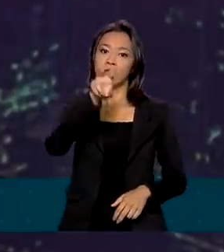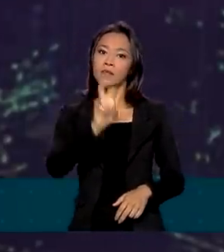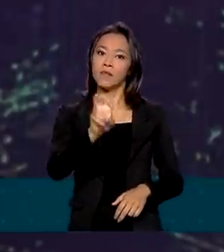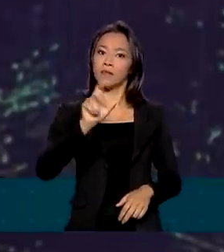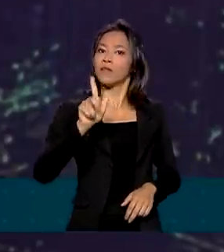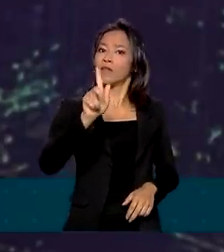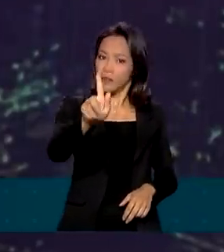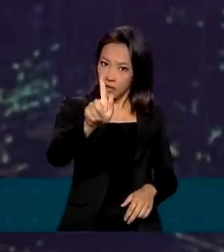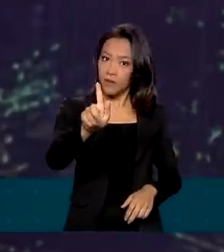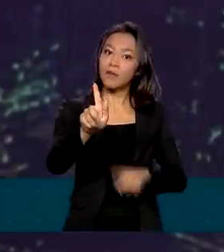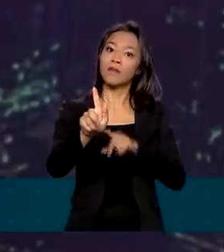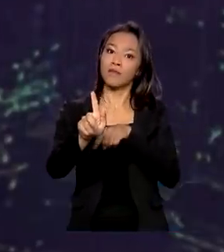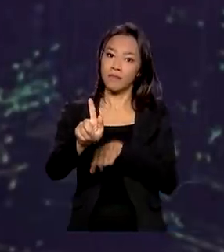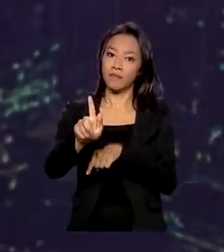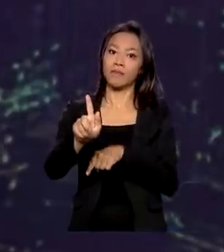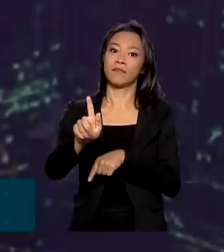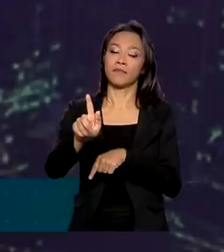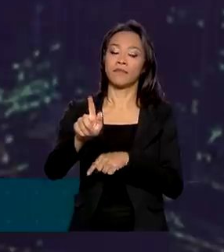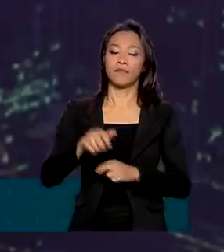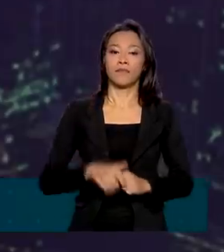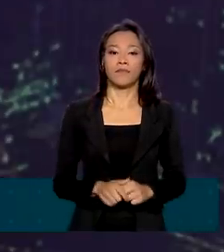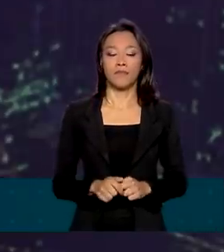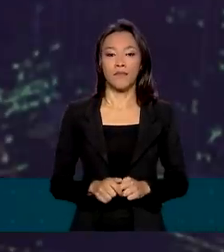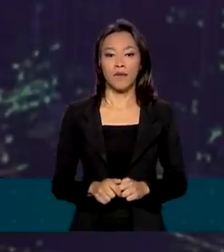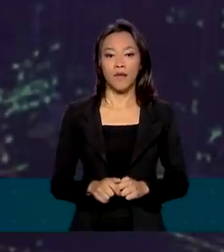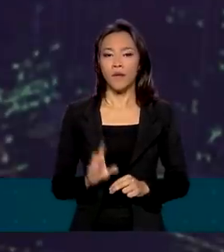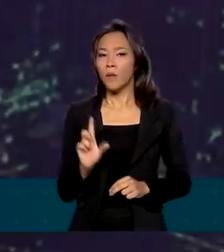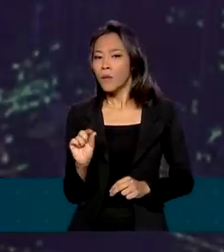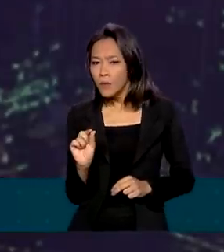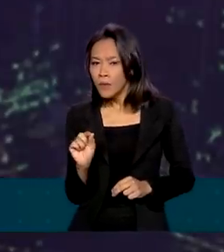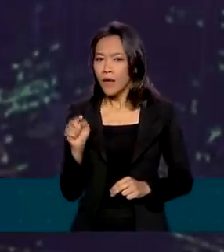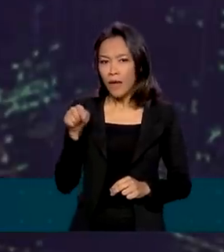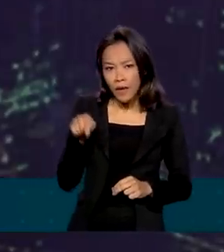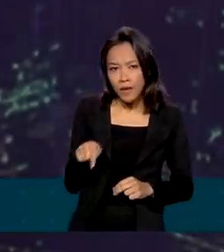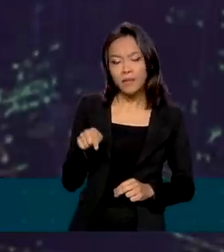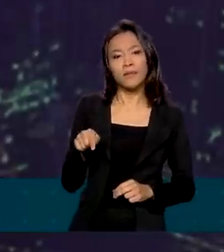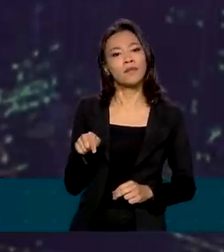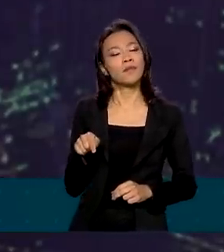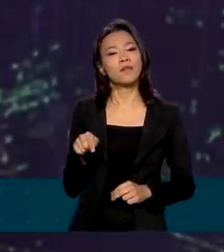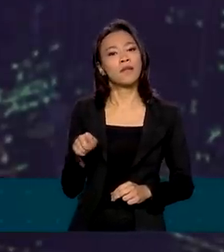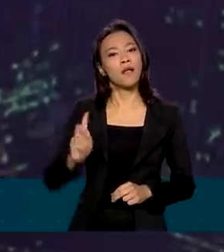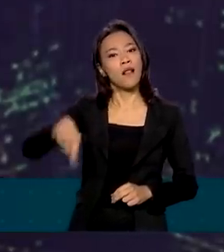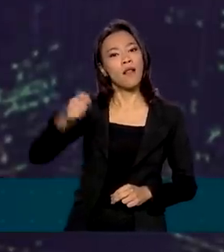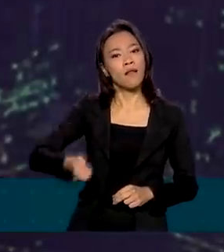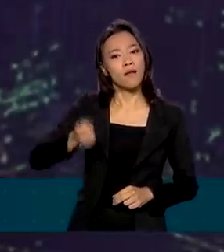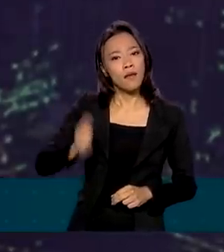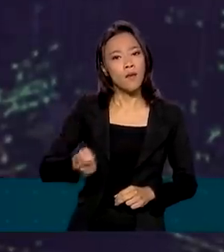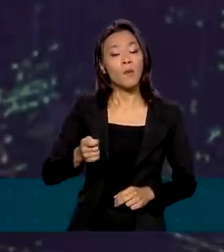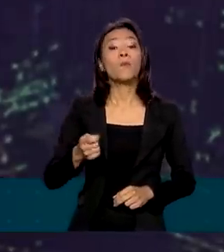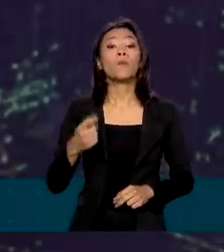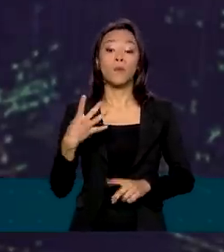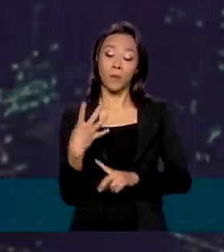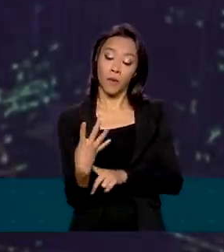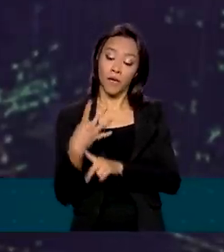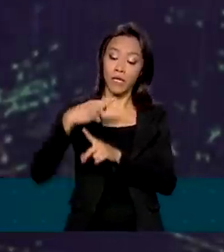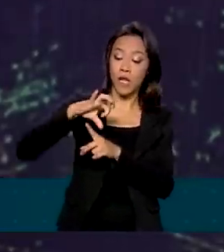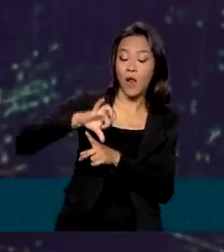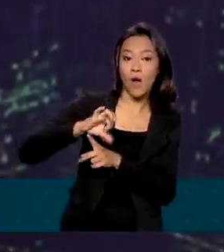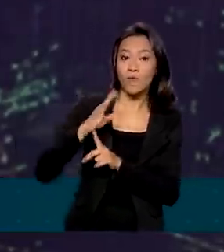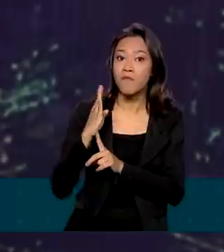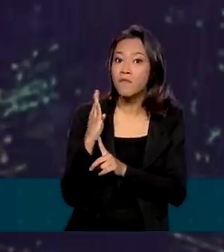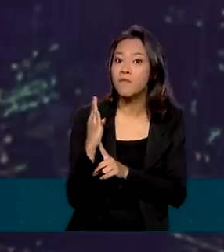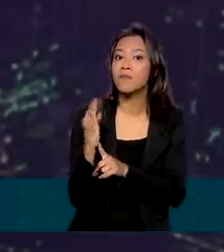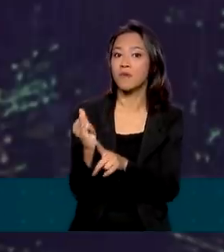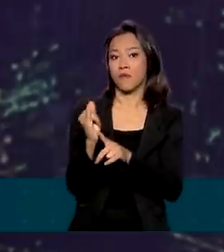arrecadatório como foi feito, onde será um leilão que está estimado em 49 bilhões